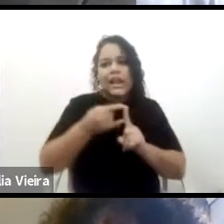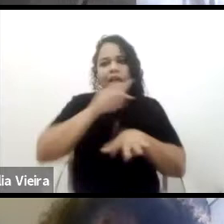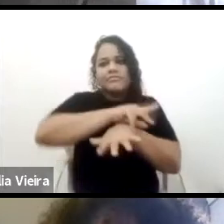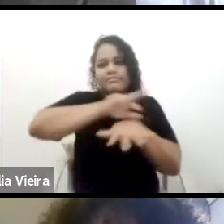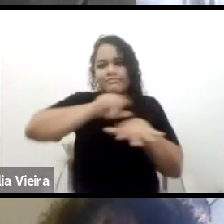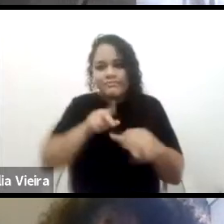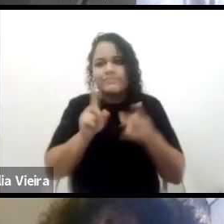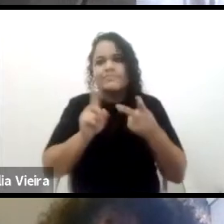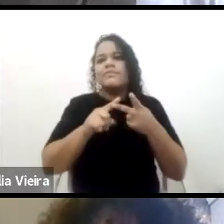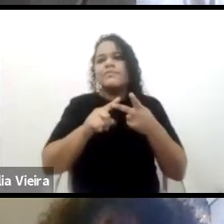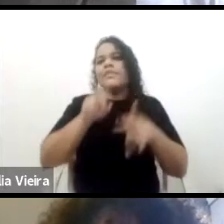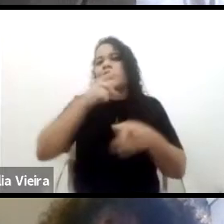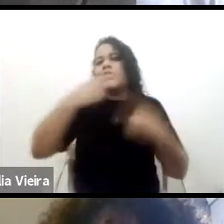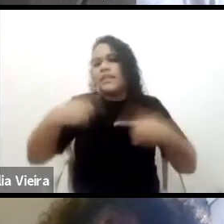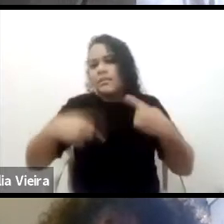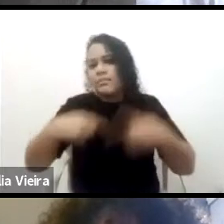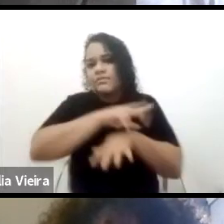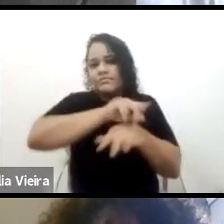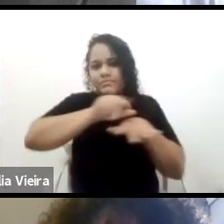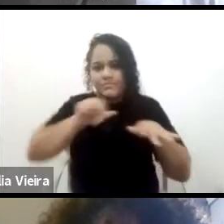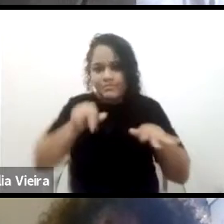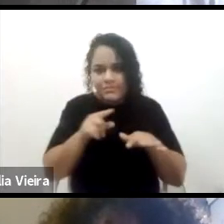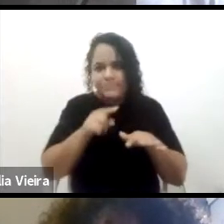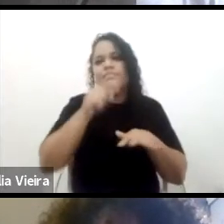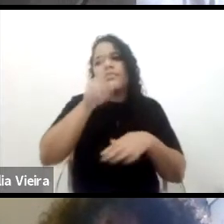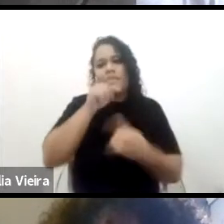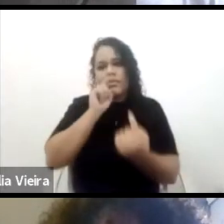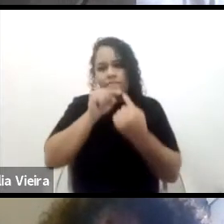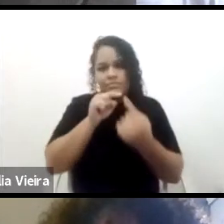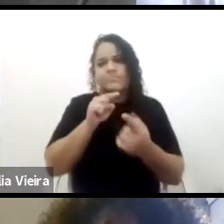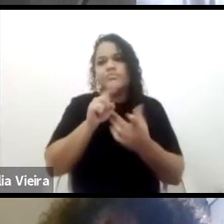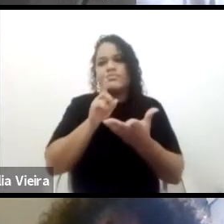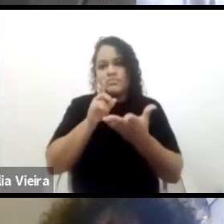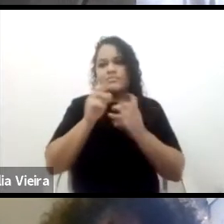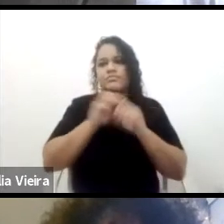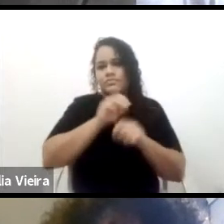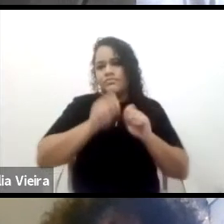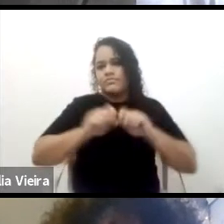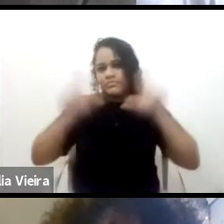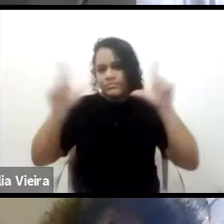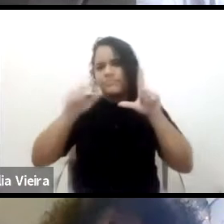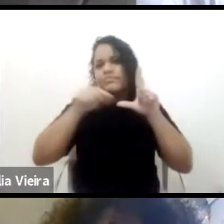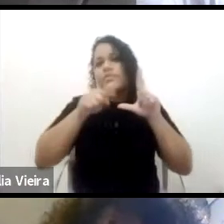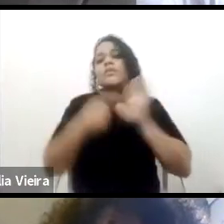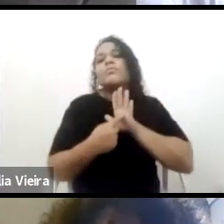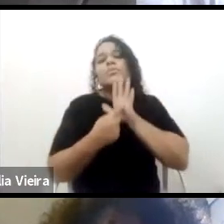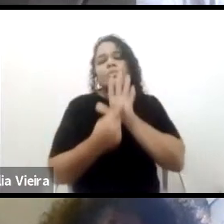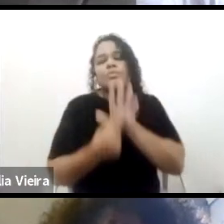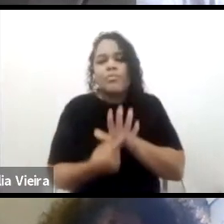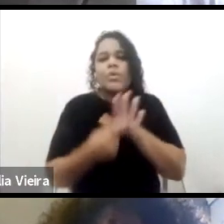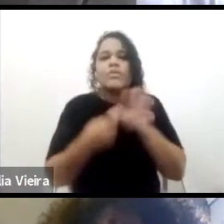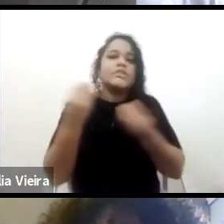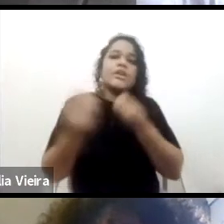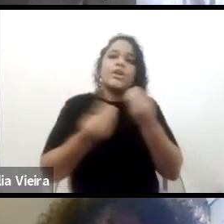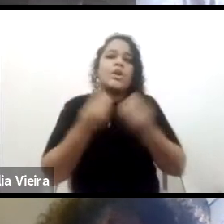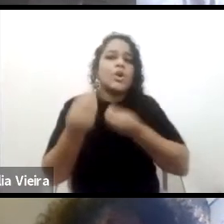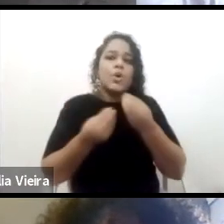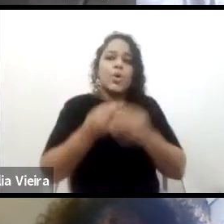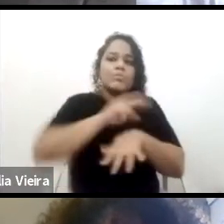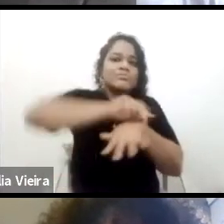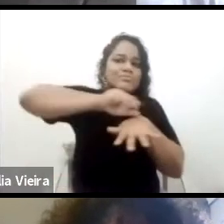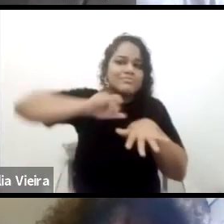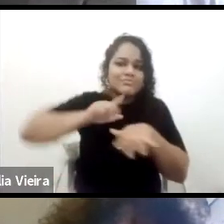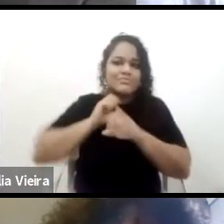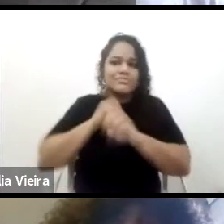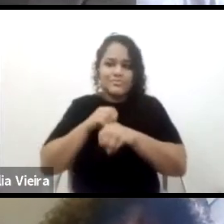Portal e que vai refletir as necessidades dessa educação. Espero ter contemplado aqui